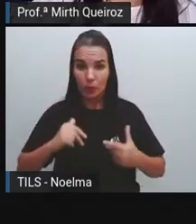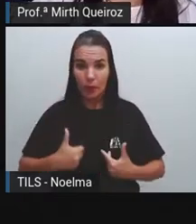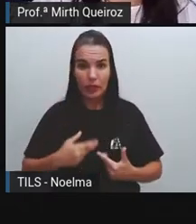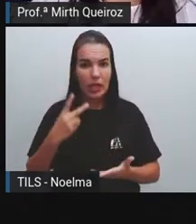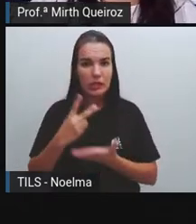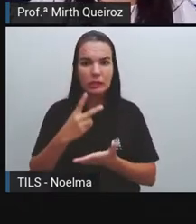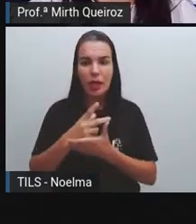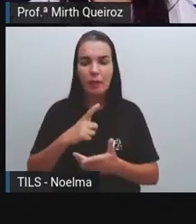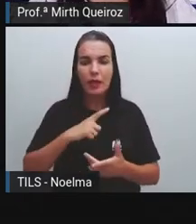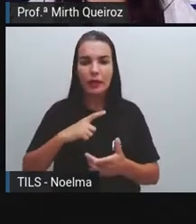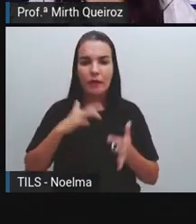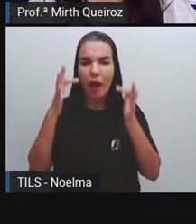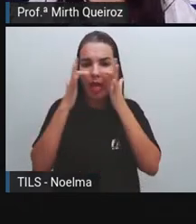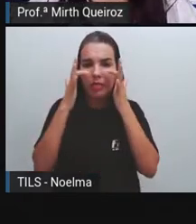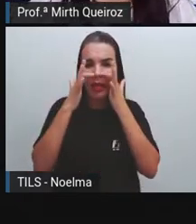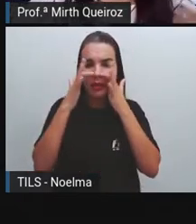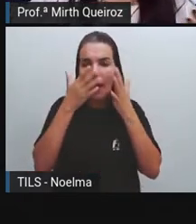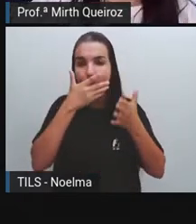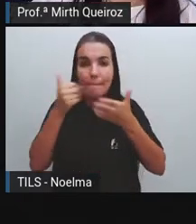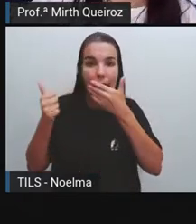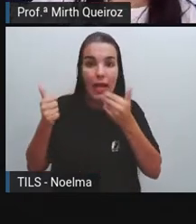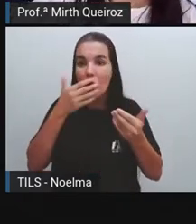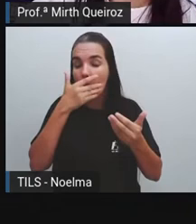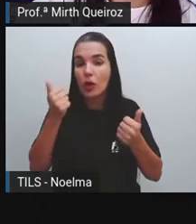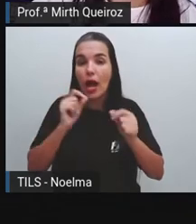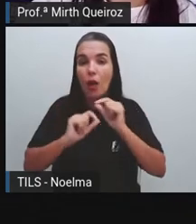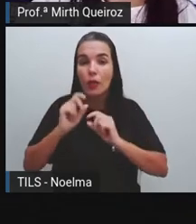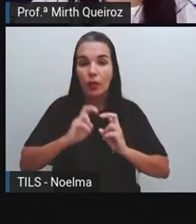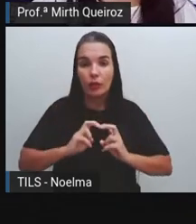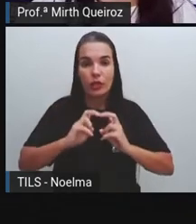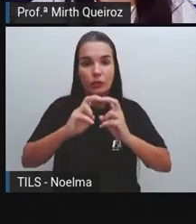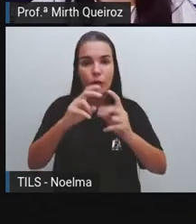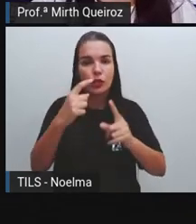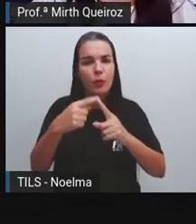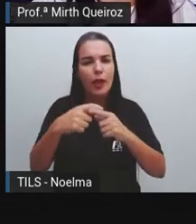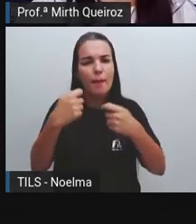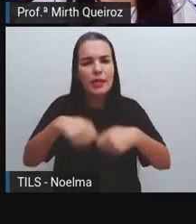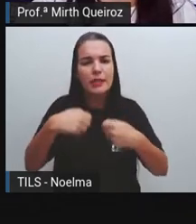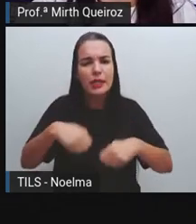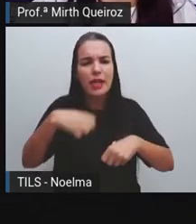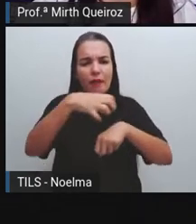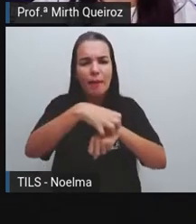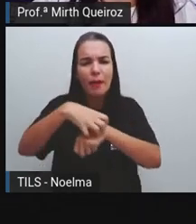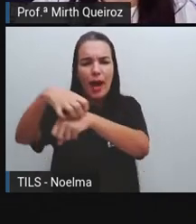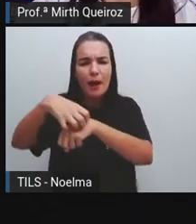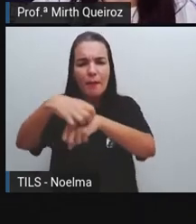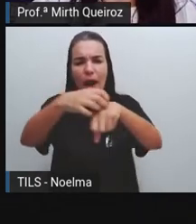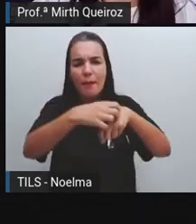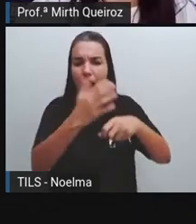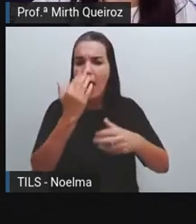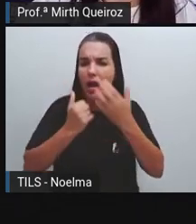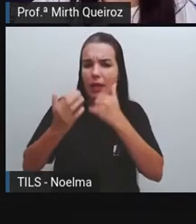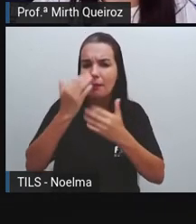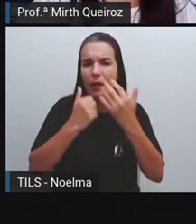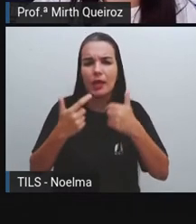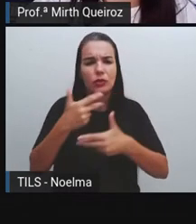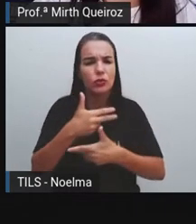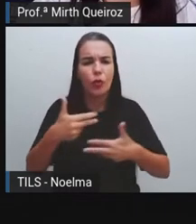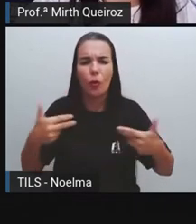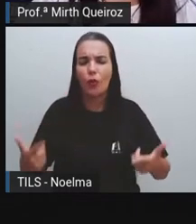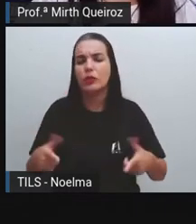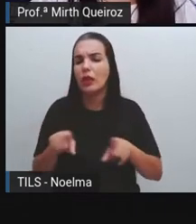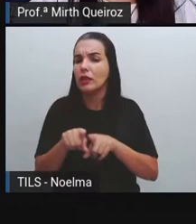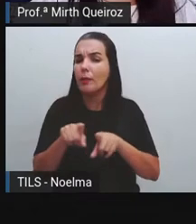seja para adquirir os alimentos, realizar construções, atravessar rios, fazer guerras, dentre outros.